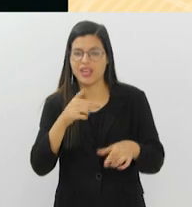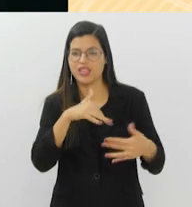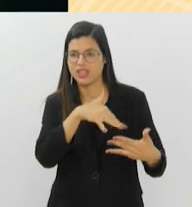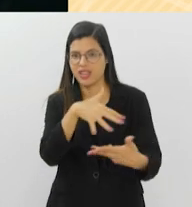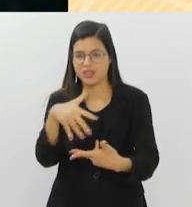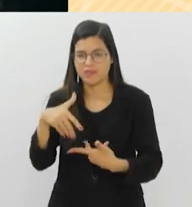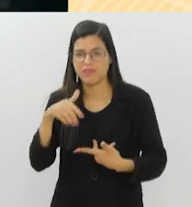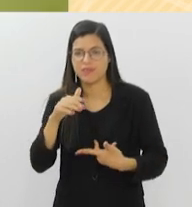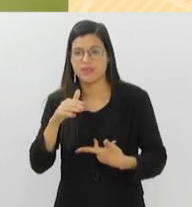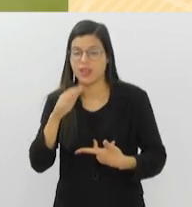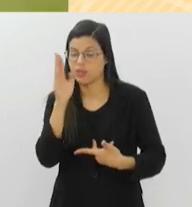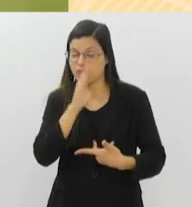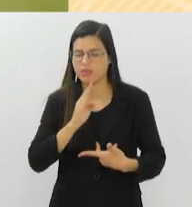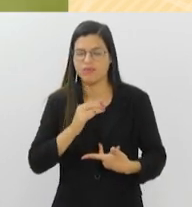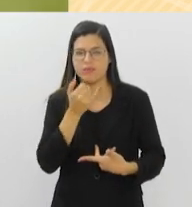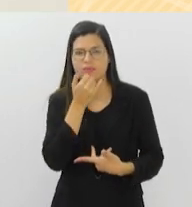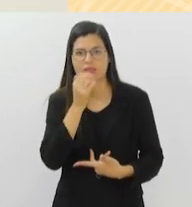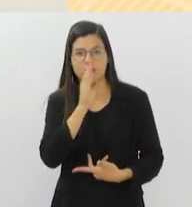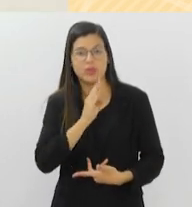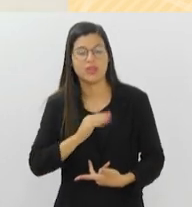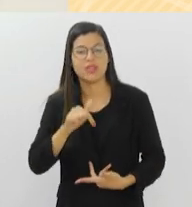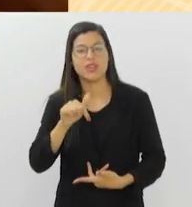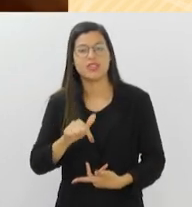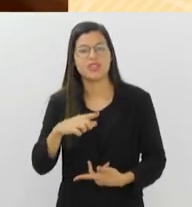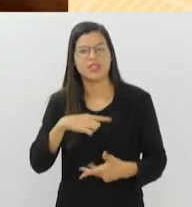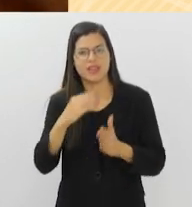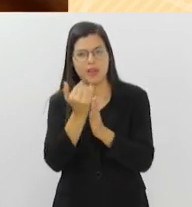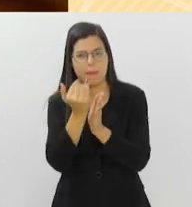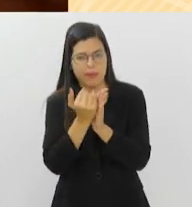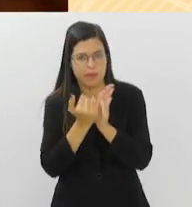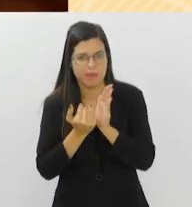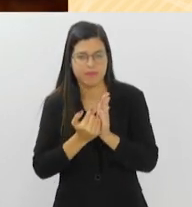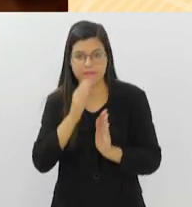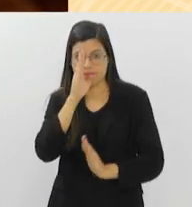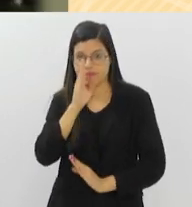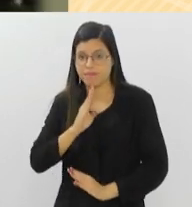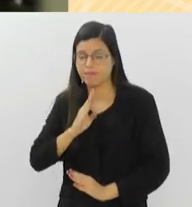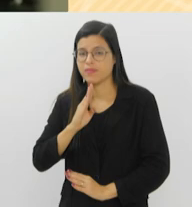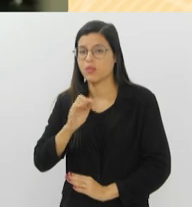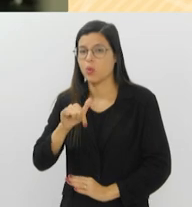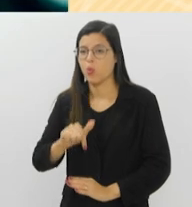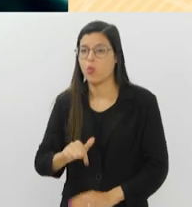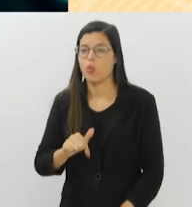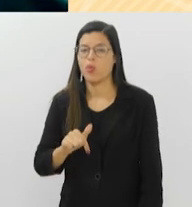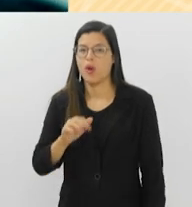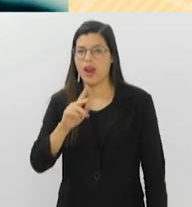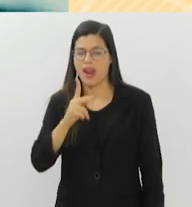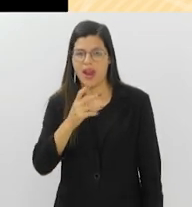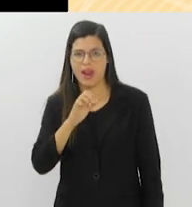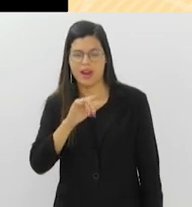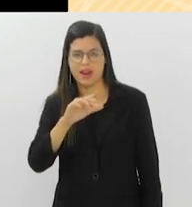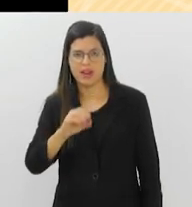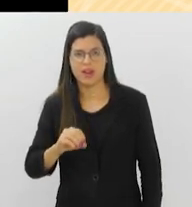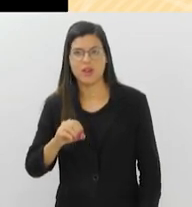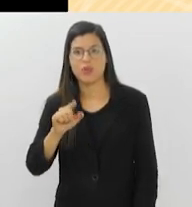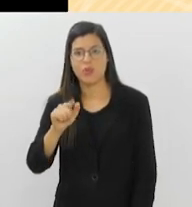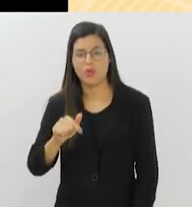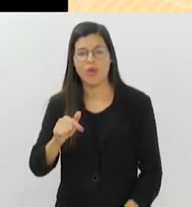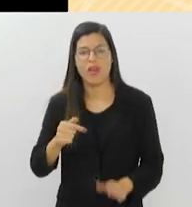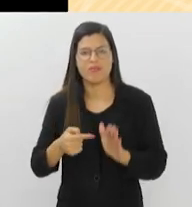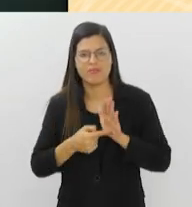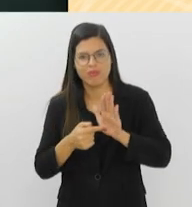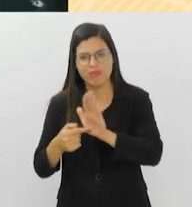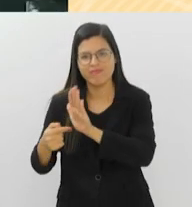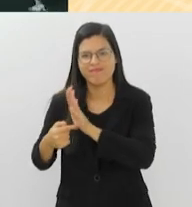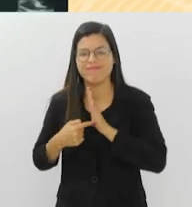cinemas e integram a programação 100% gratuita. O produtor e documentarista Hélio Pitanga é o curador da moscra, que tem